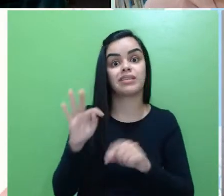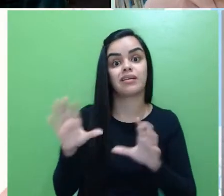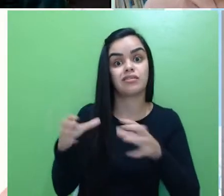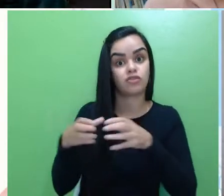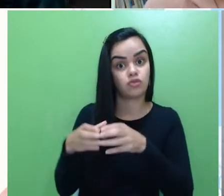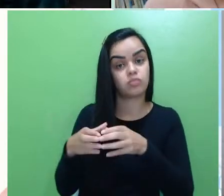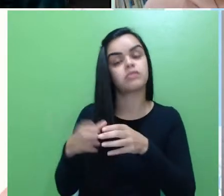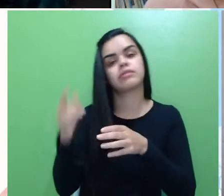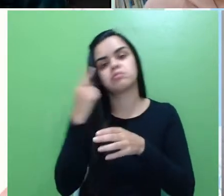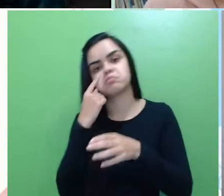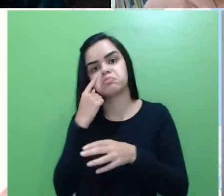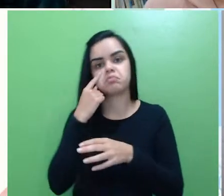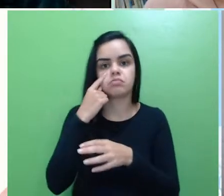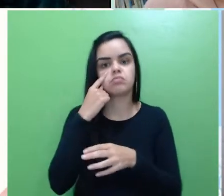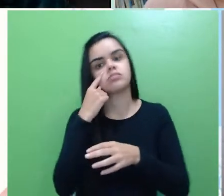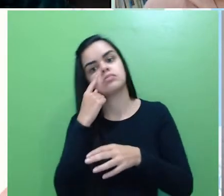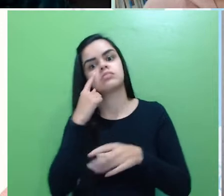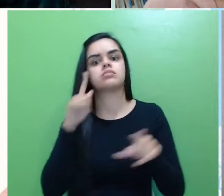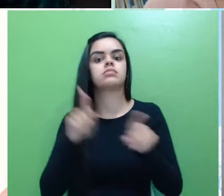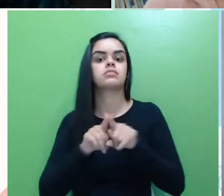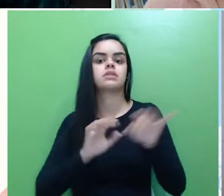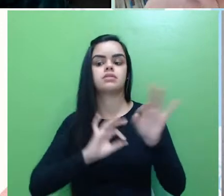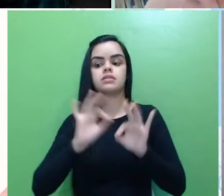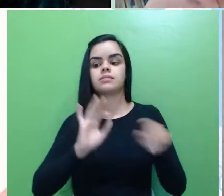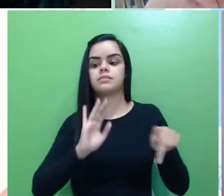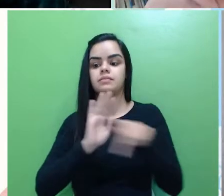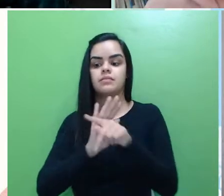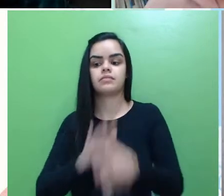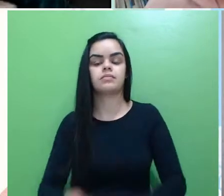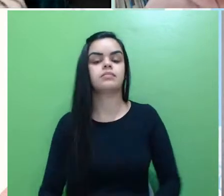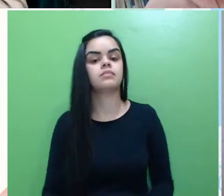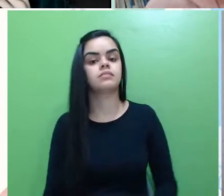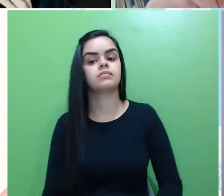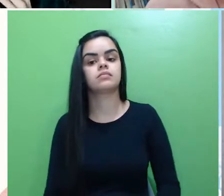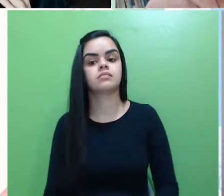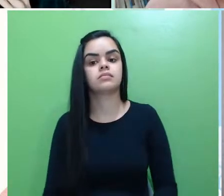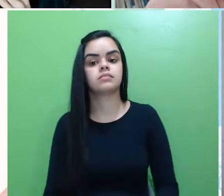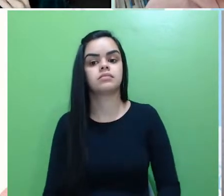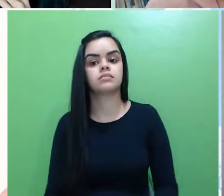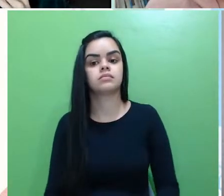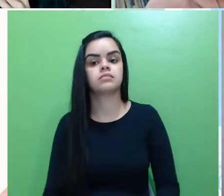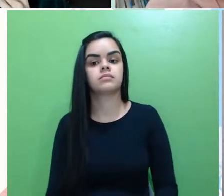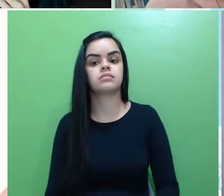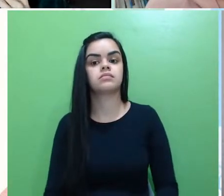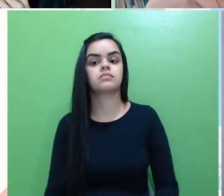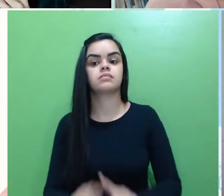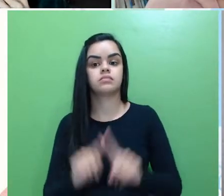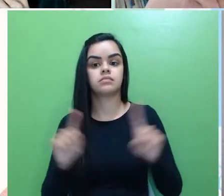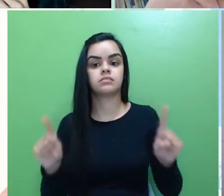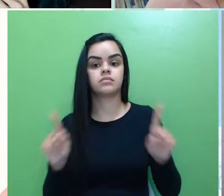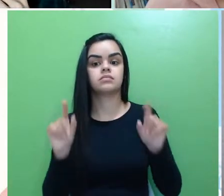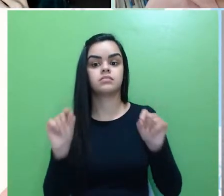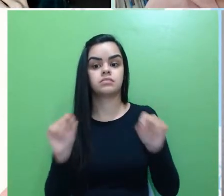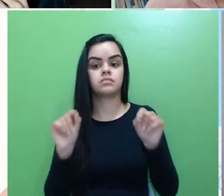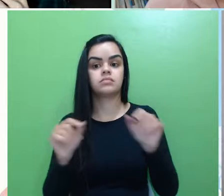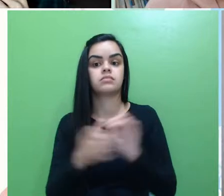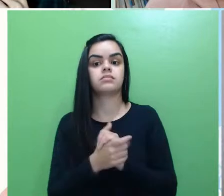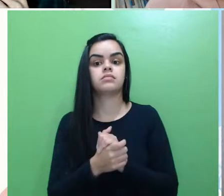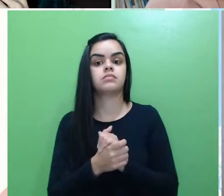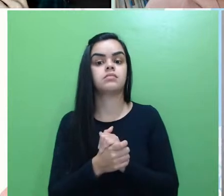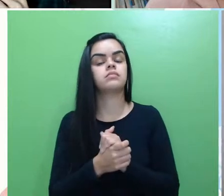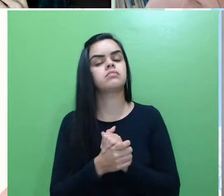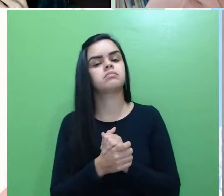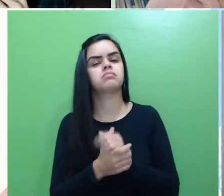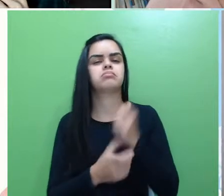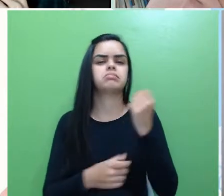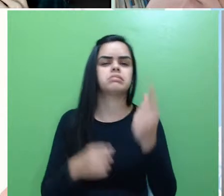para o passo seguinte na nossa organização. Mas esse ano tem bastante opção, tenho certeza que em um